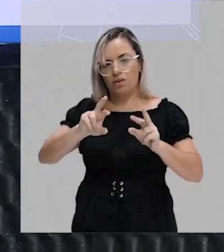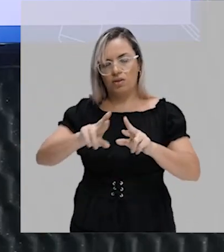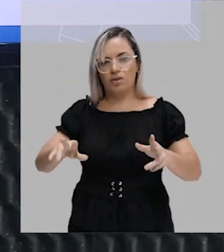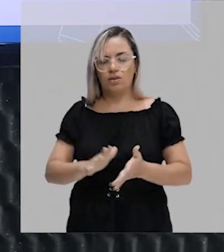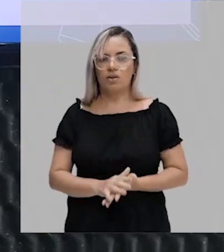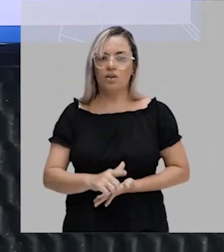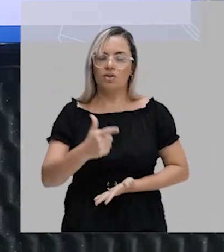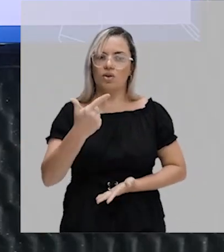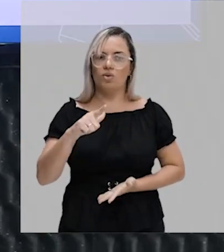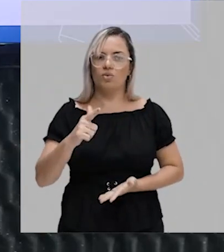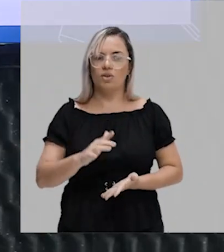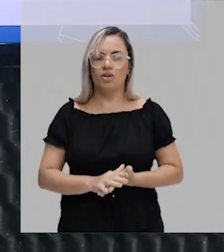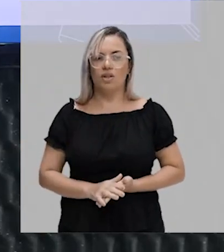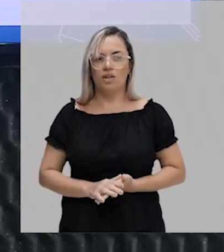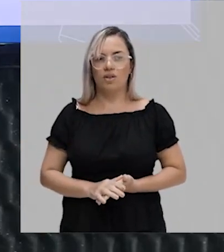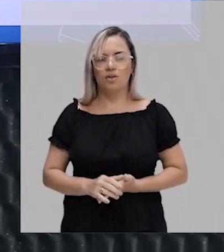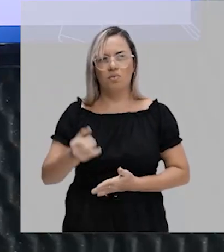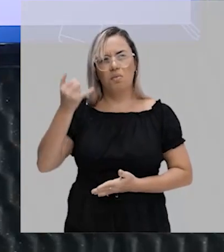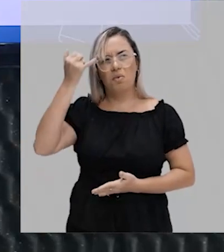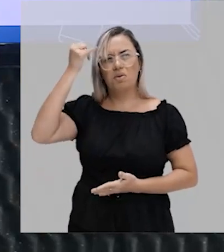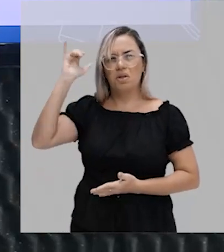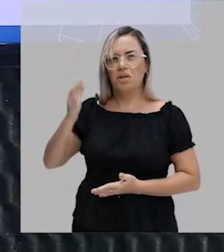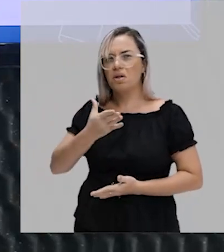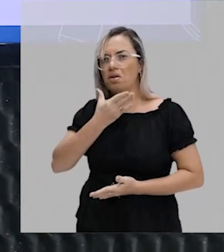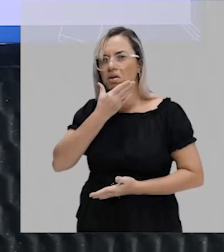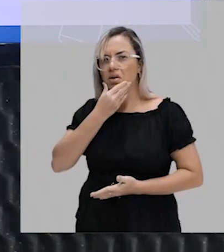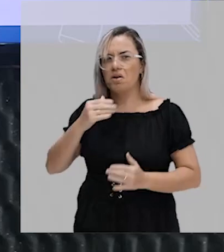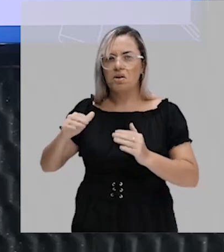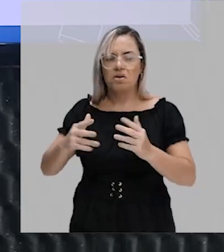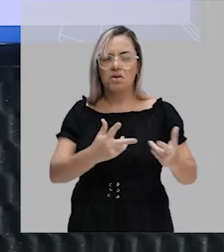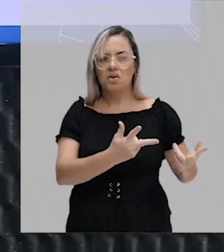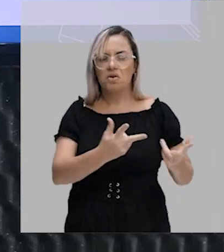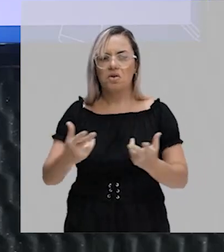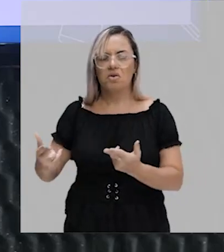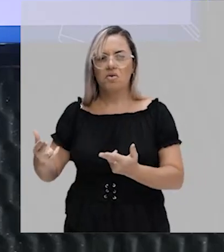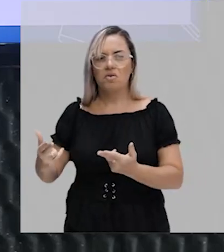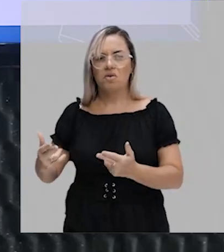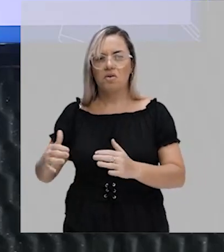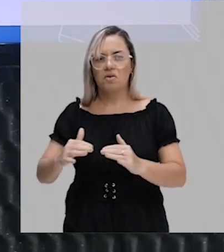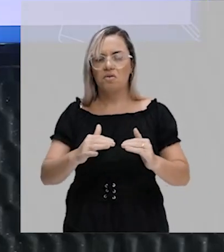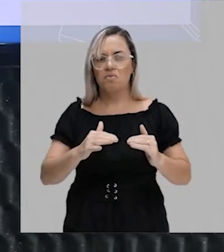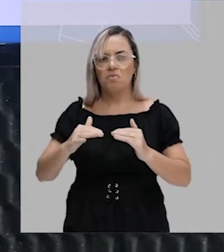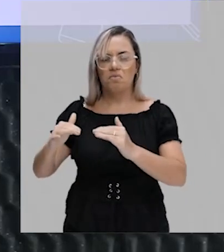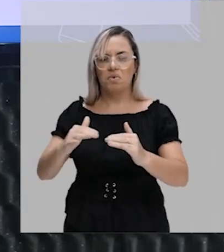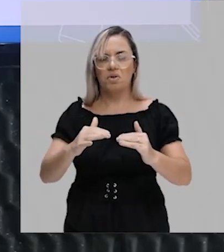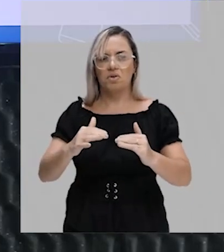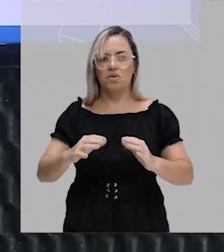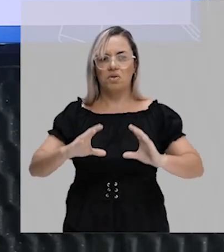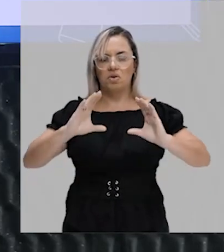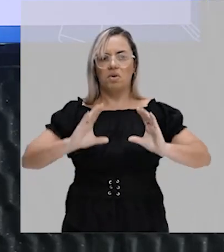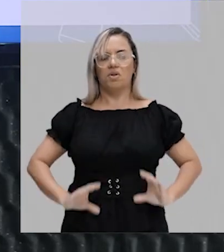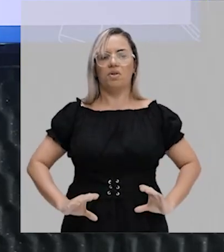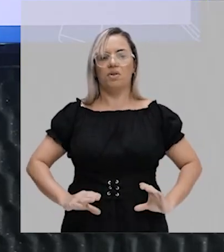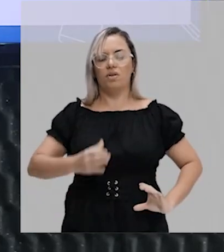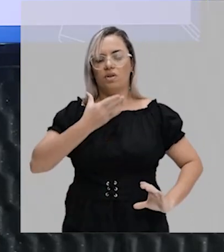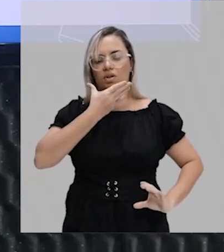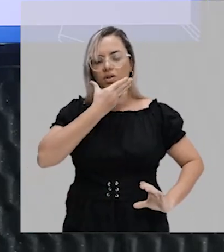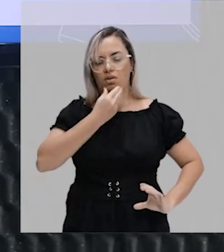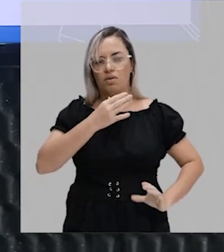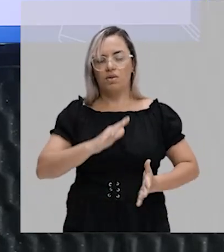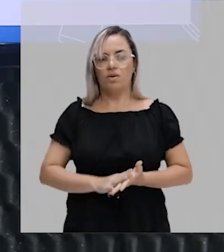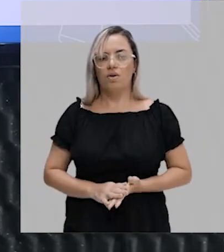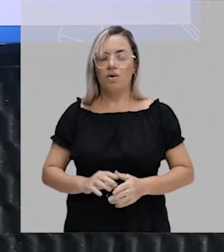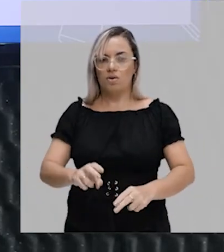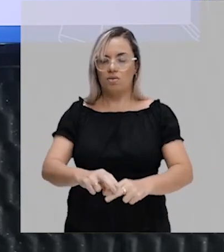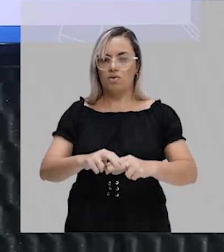uma ideia sobre a masculinidade, sobre um padrão de comportamento masculino. Então, esse padrão de